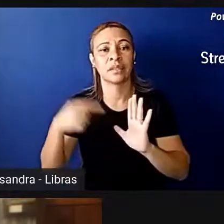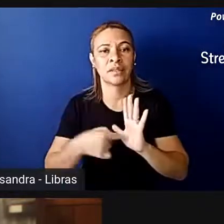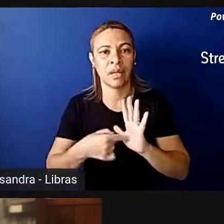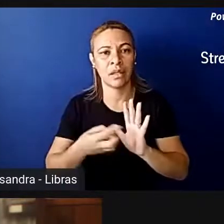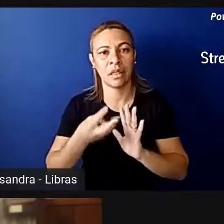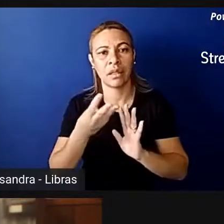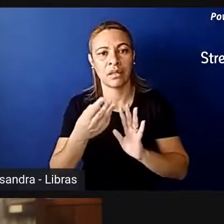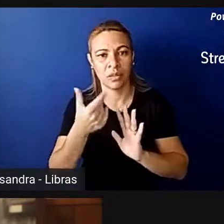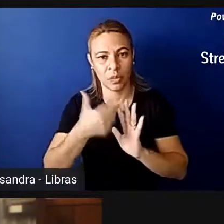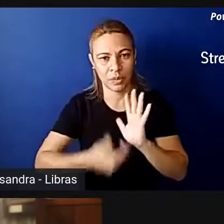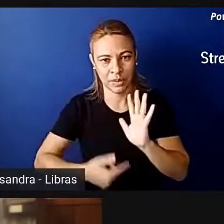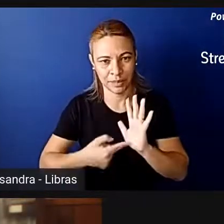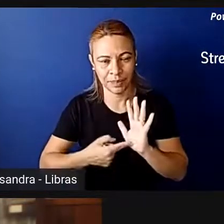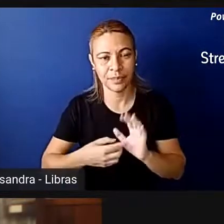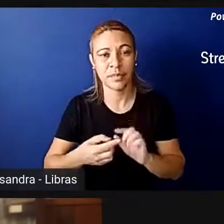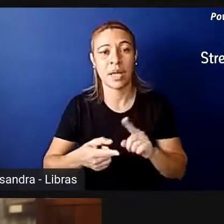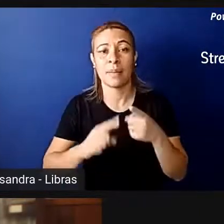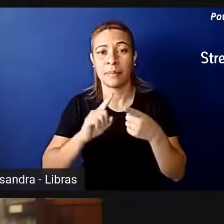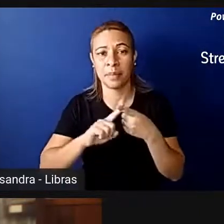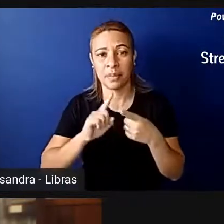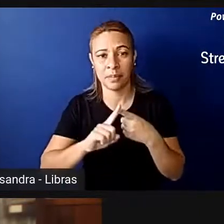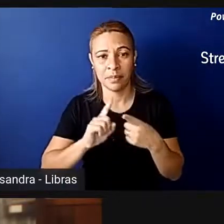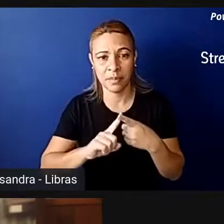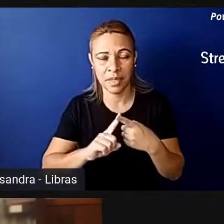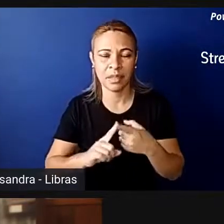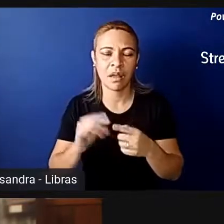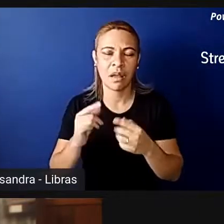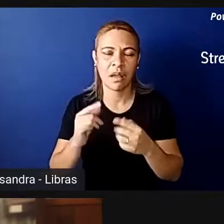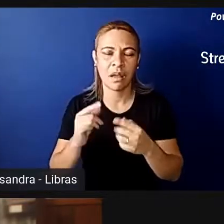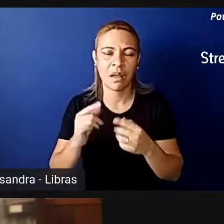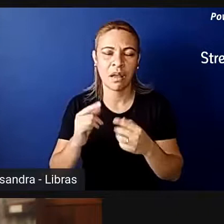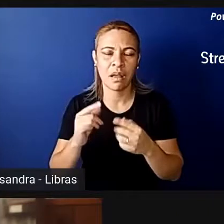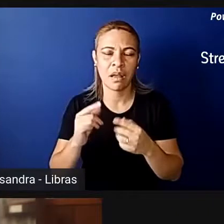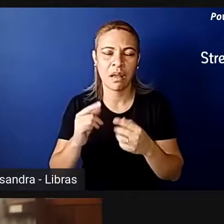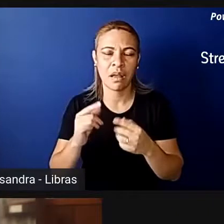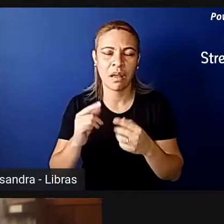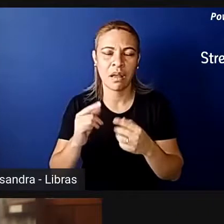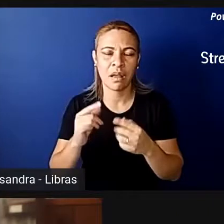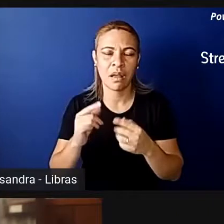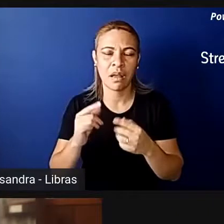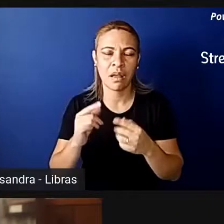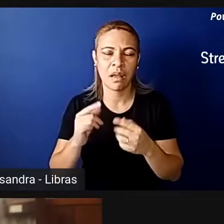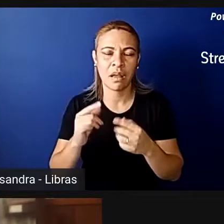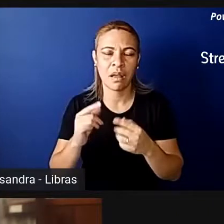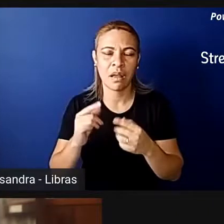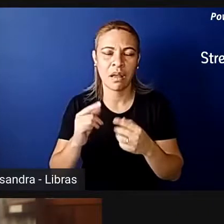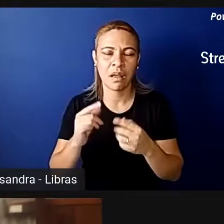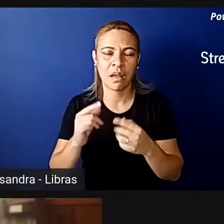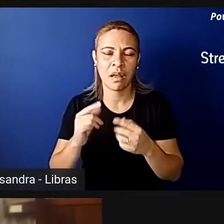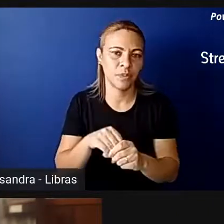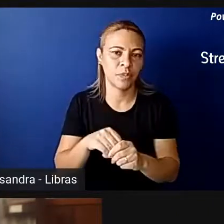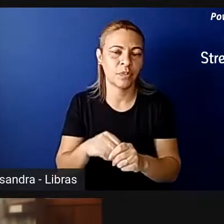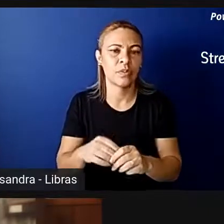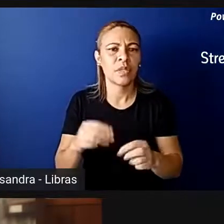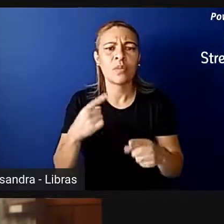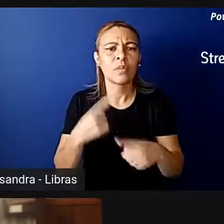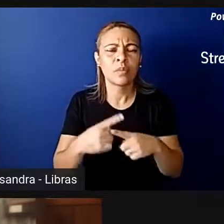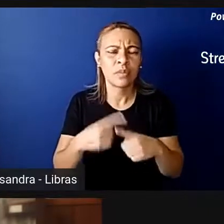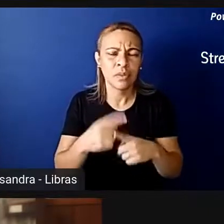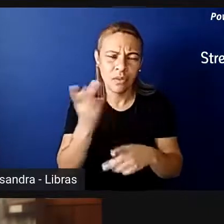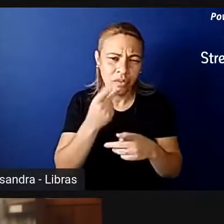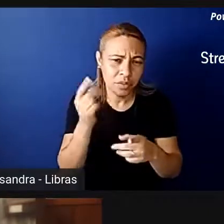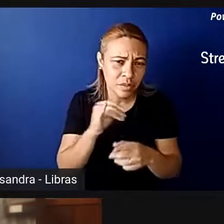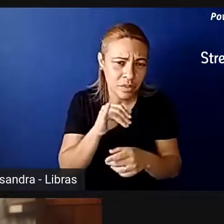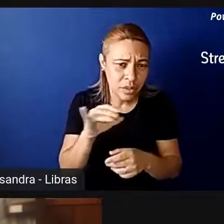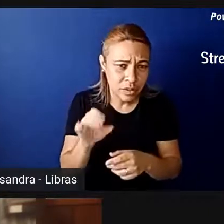A primeira medida é mais transparência dentro das regras, dentro das regras internas do partido. E por que eu falo isso? Porque